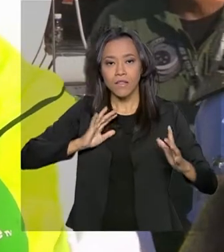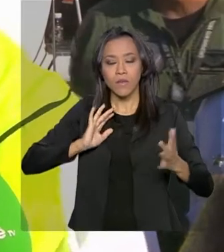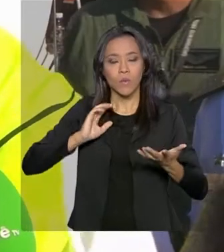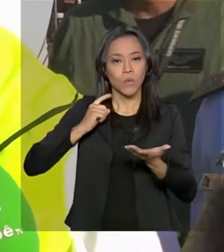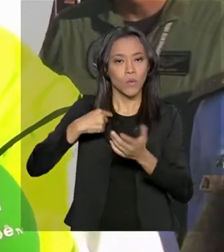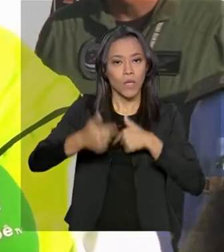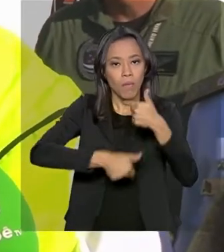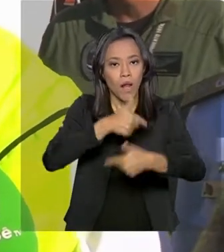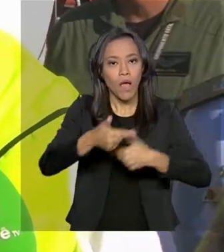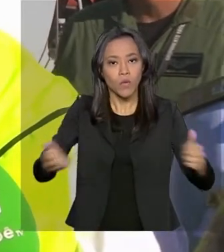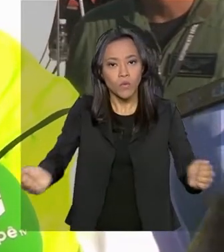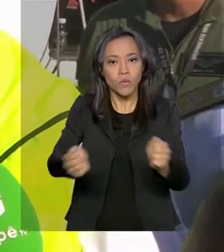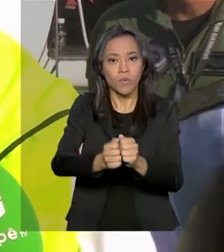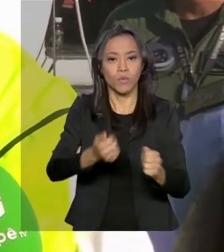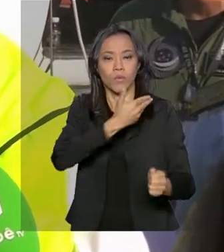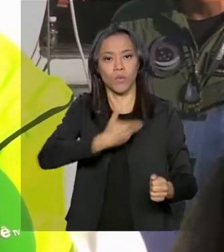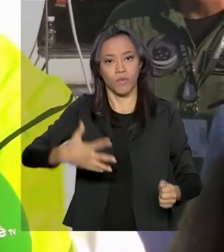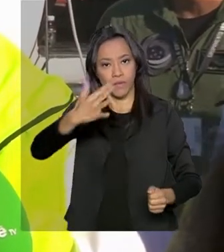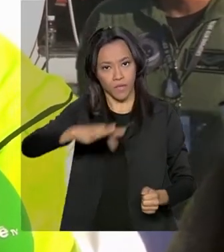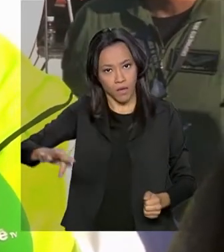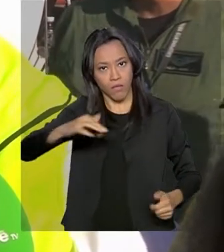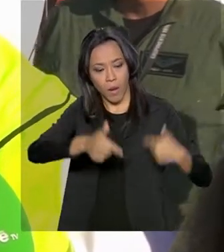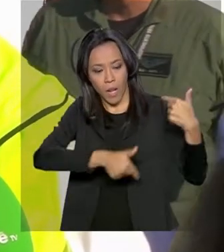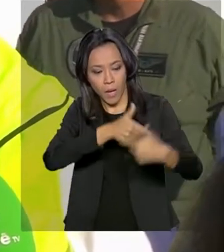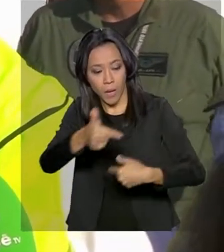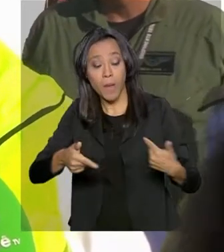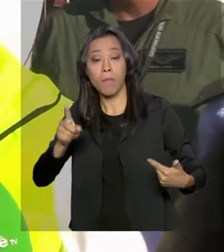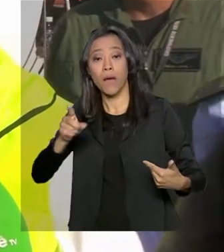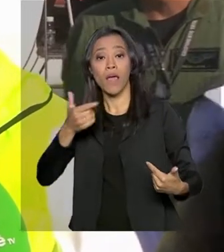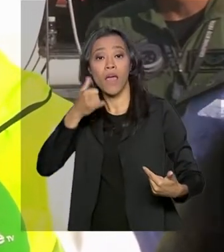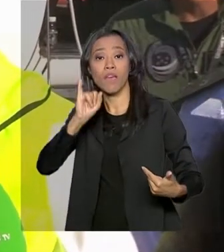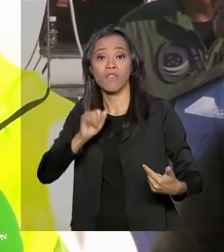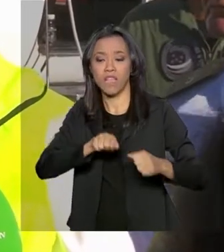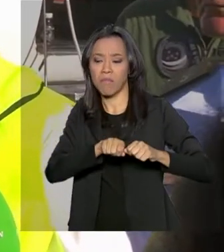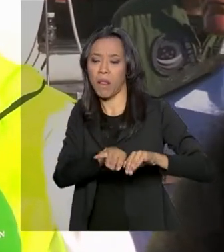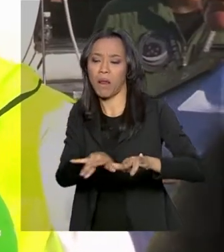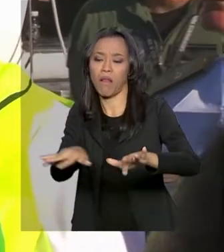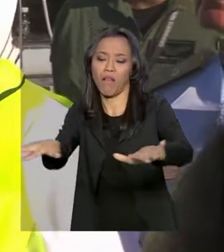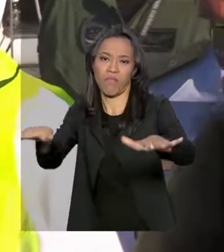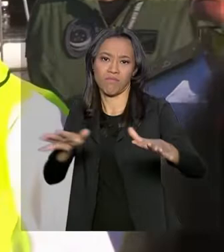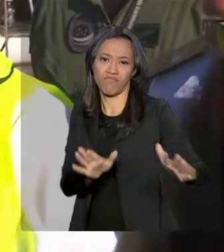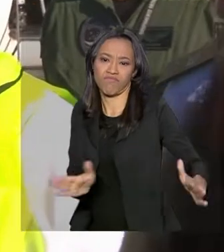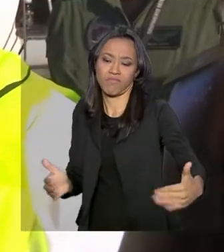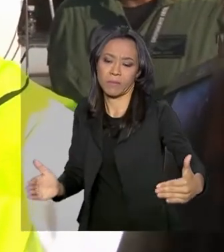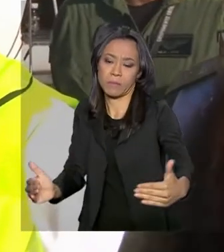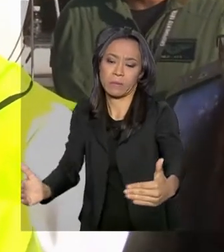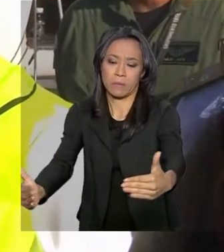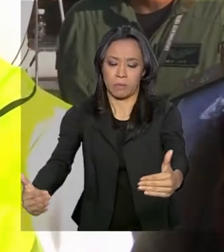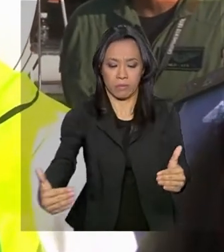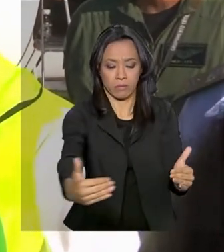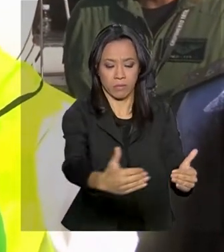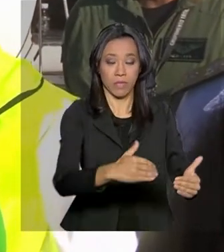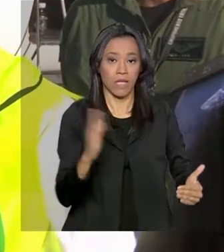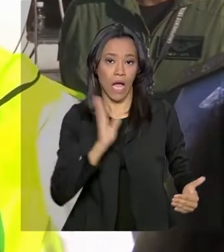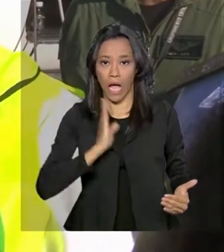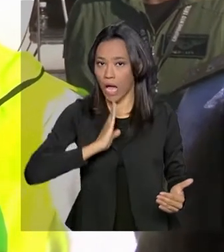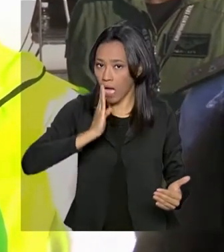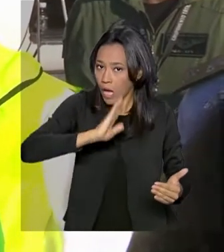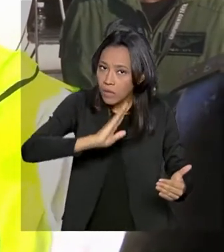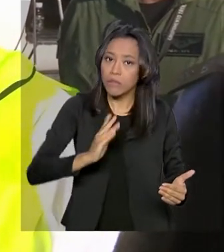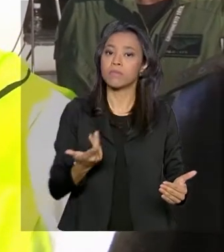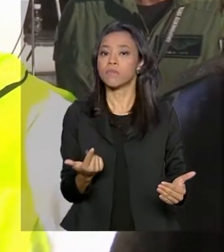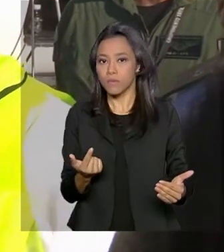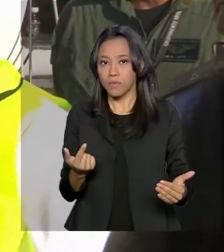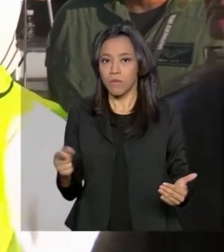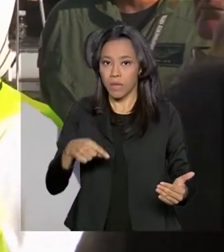para que faça a contenção dessa entrada do óleo nos corpos hídricos. Tem que agir rapidamente, como está sendo feito, e